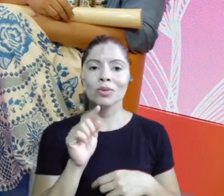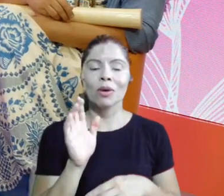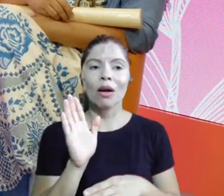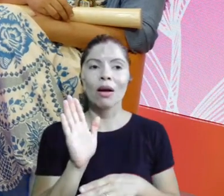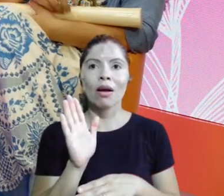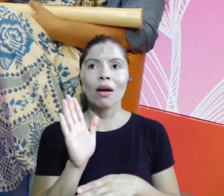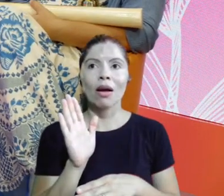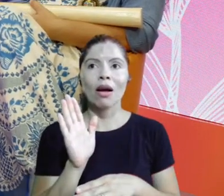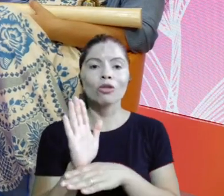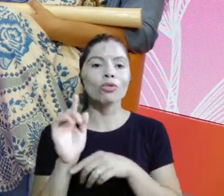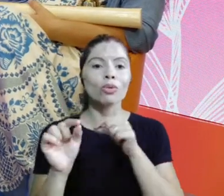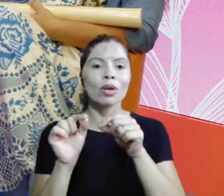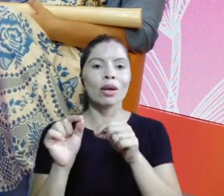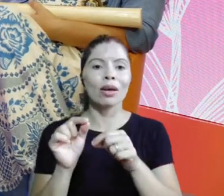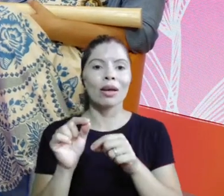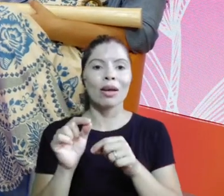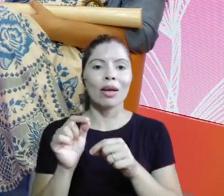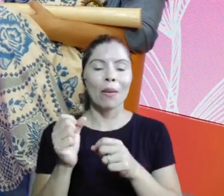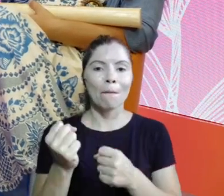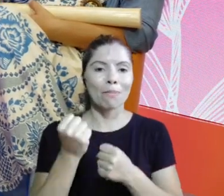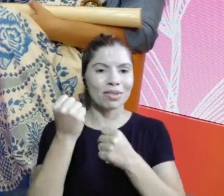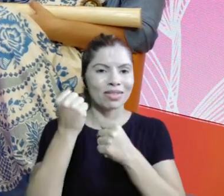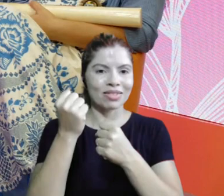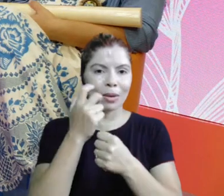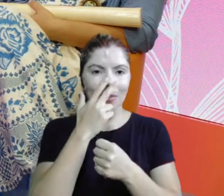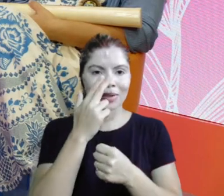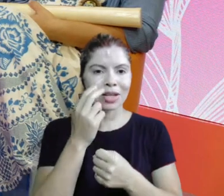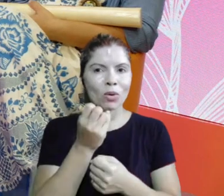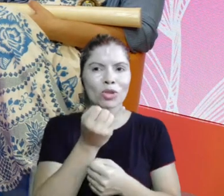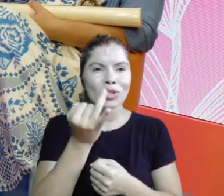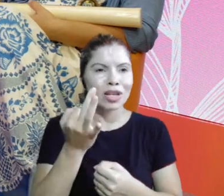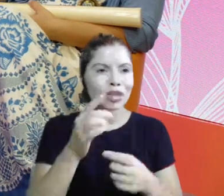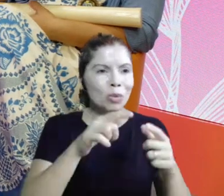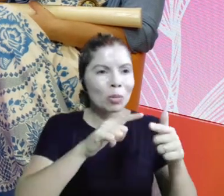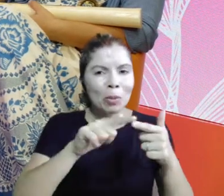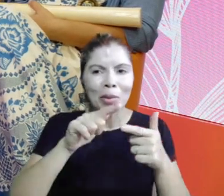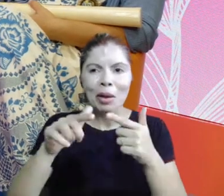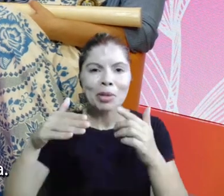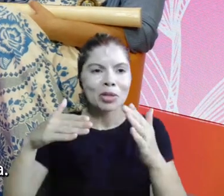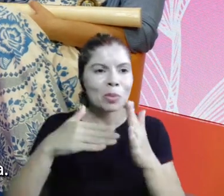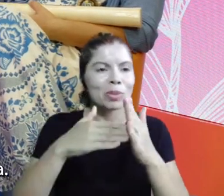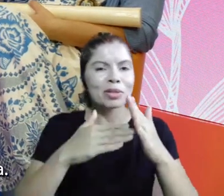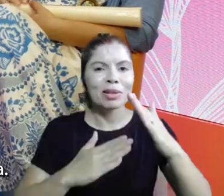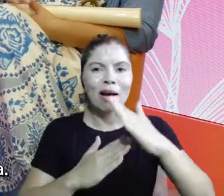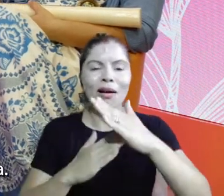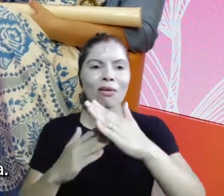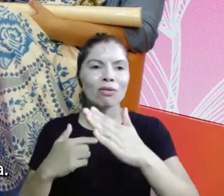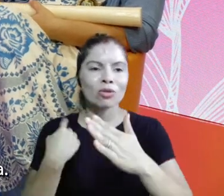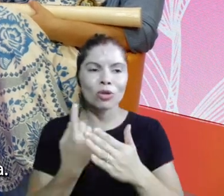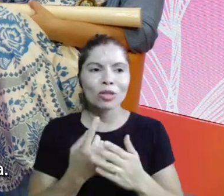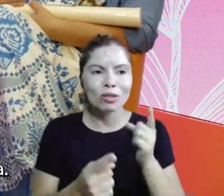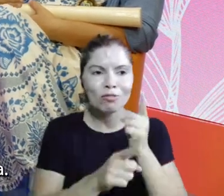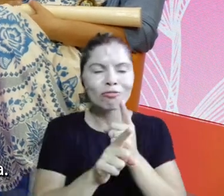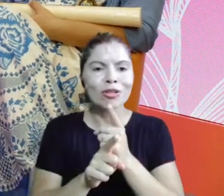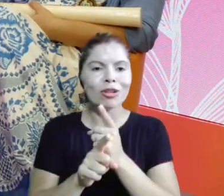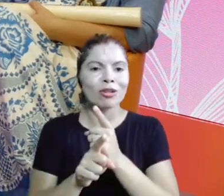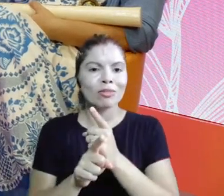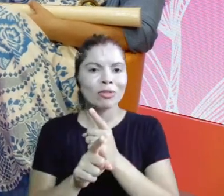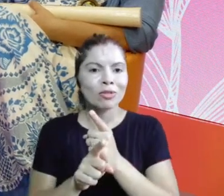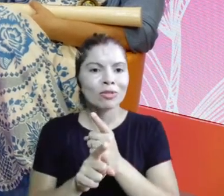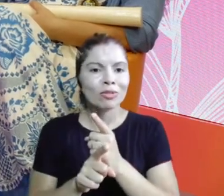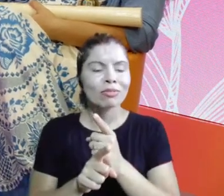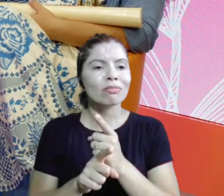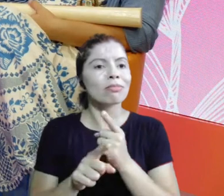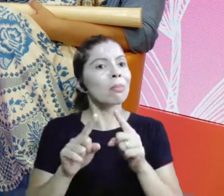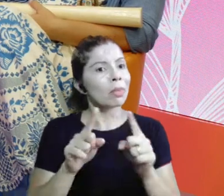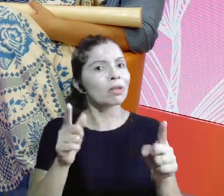potencializa a décima potência a quantidade de problemas e de obstáculos que a gente enfrenta porque, de